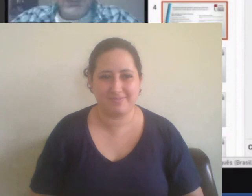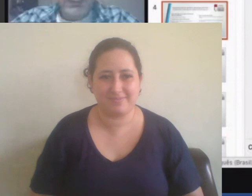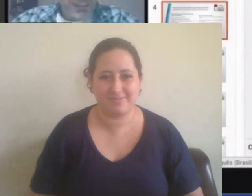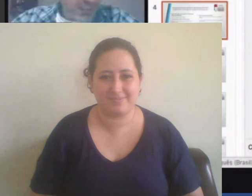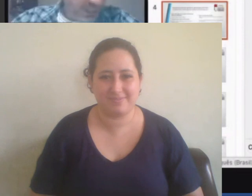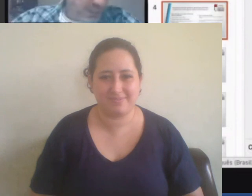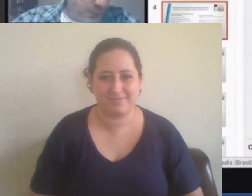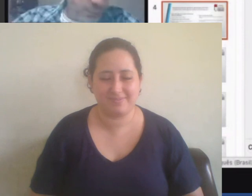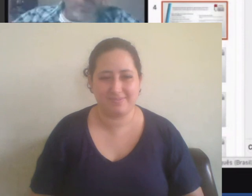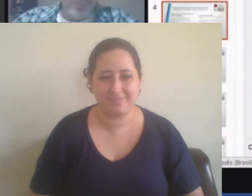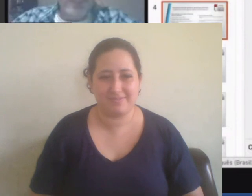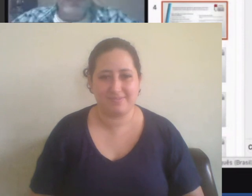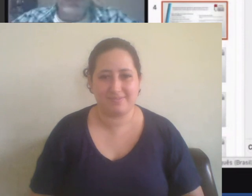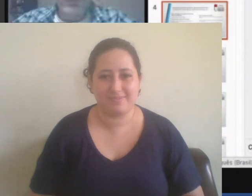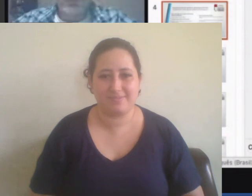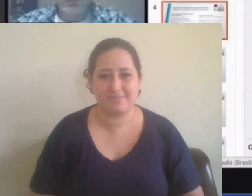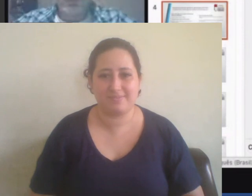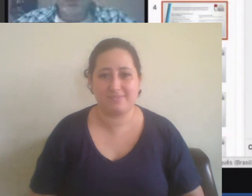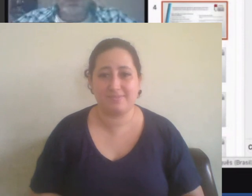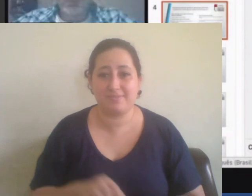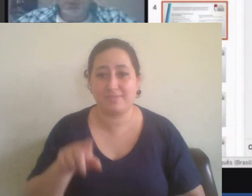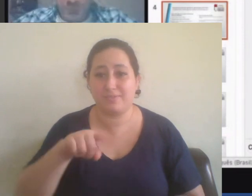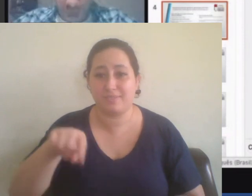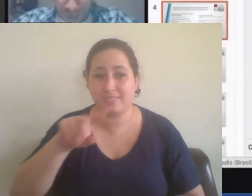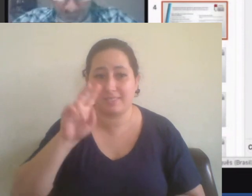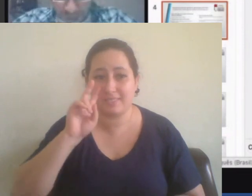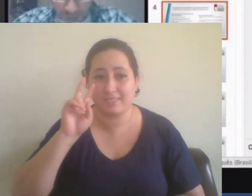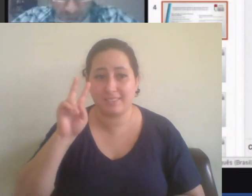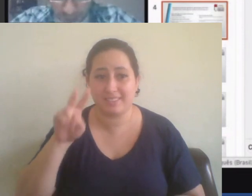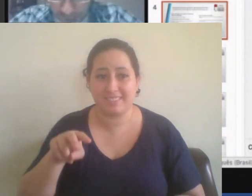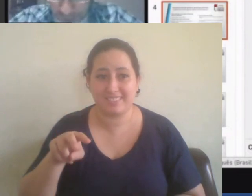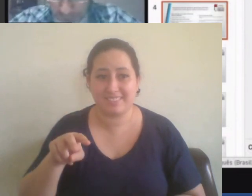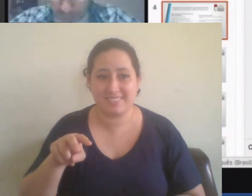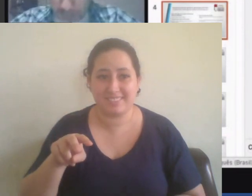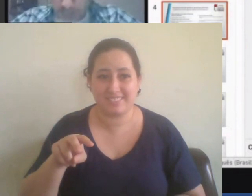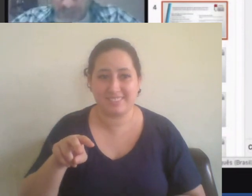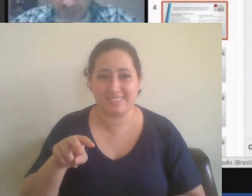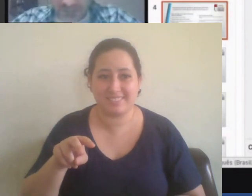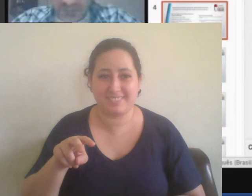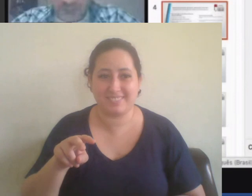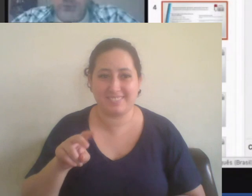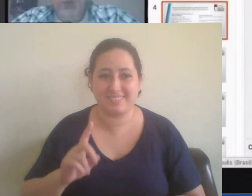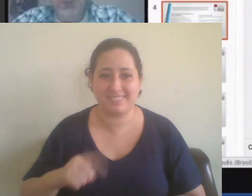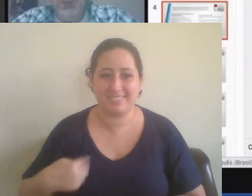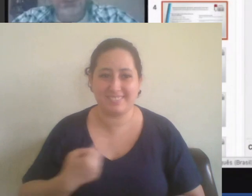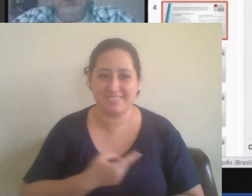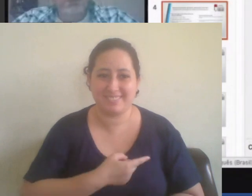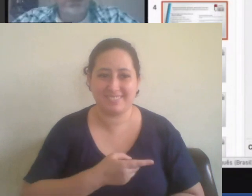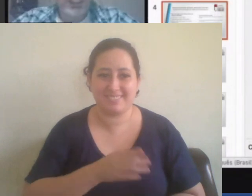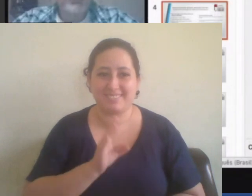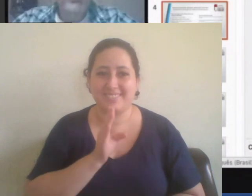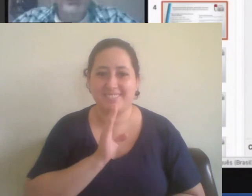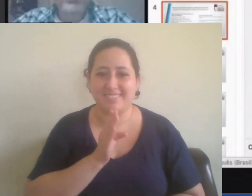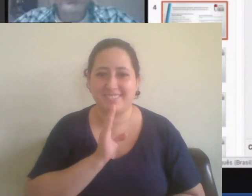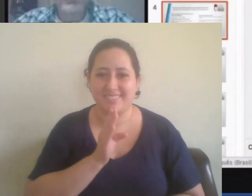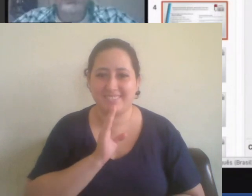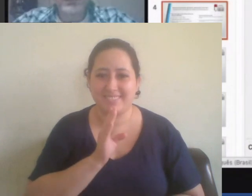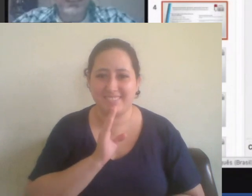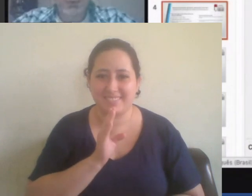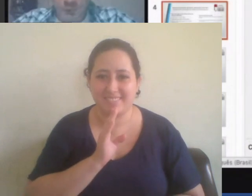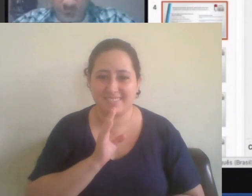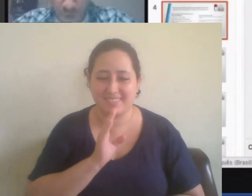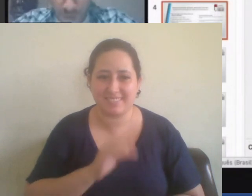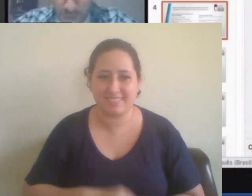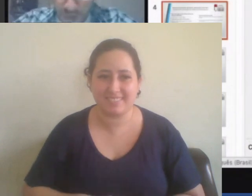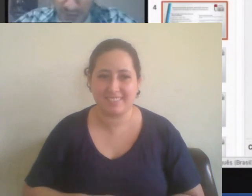vocês têm aí, então, um pouco daquilo que nós conhecemos como as três